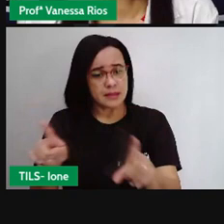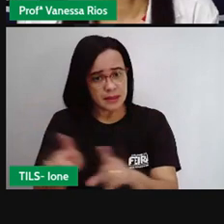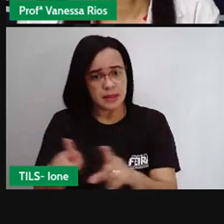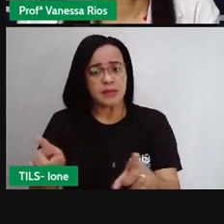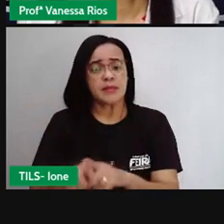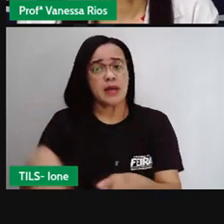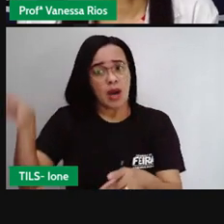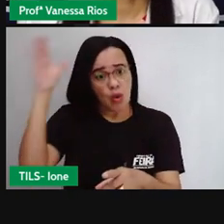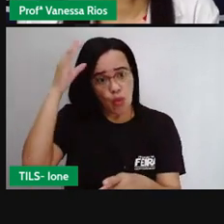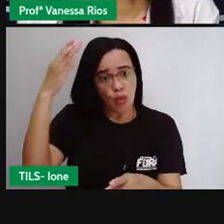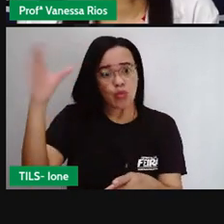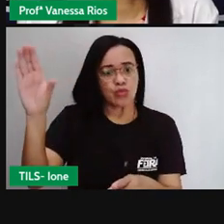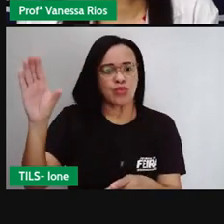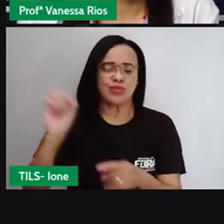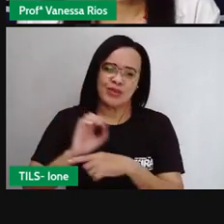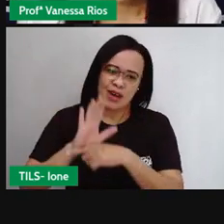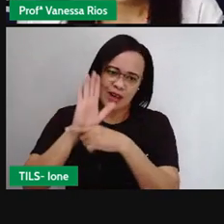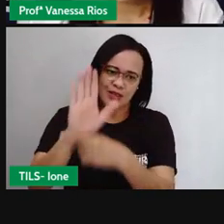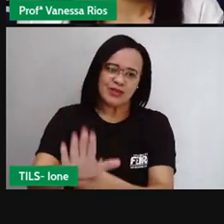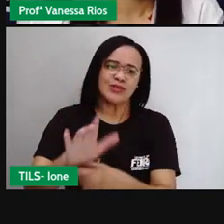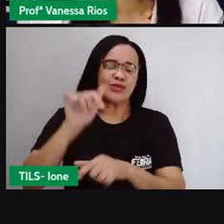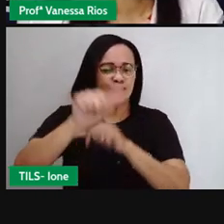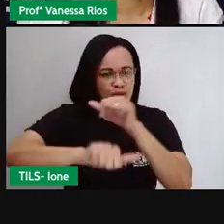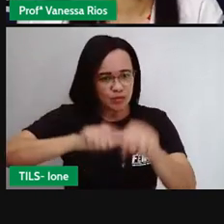percebe aí no modo de vida dessa cidade.